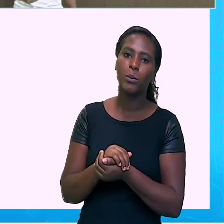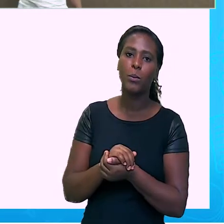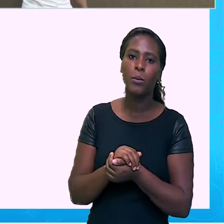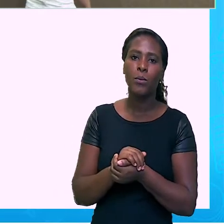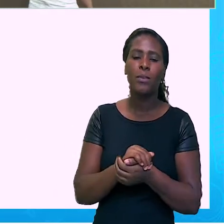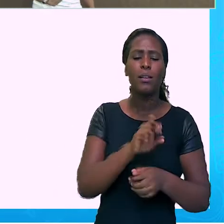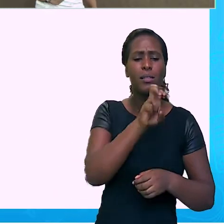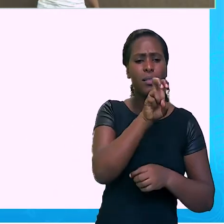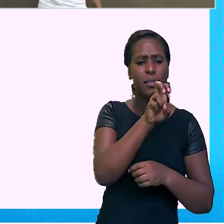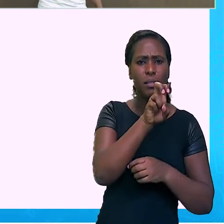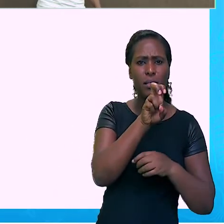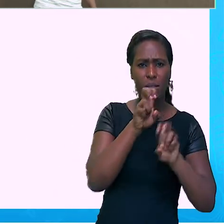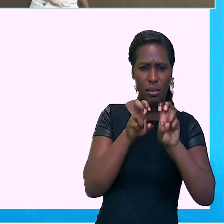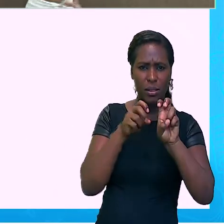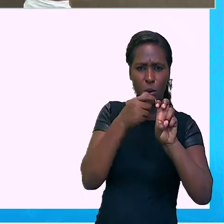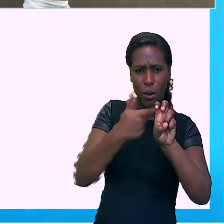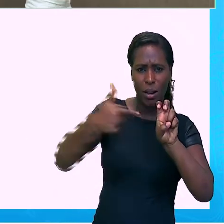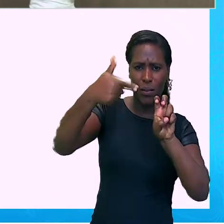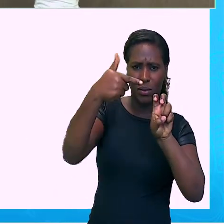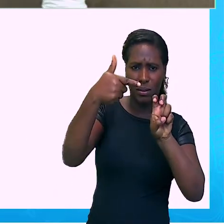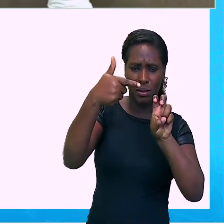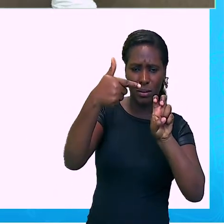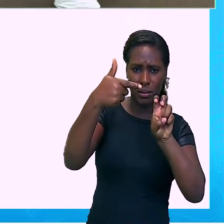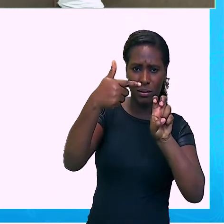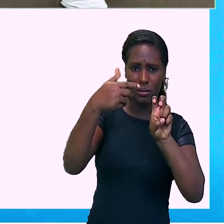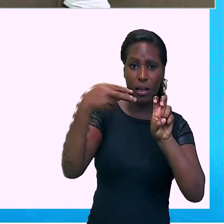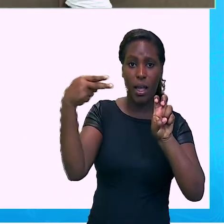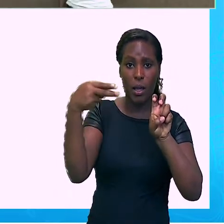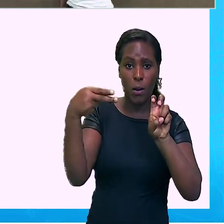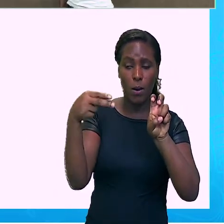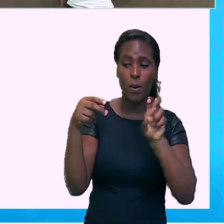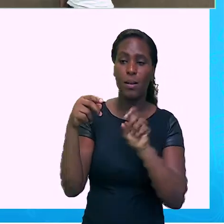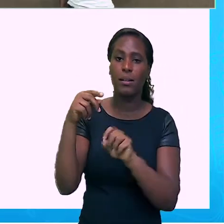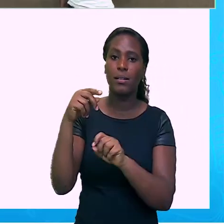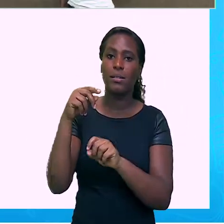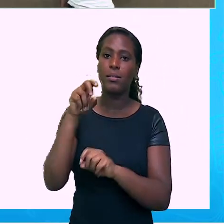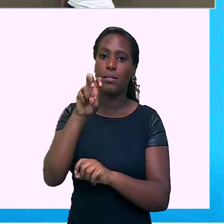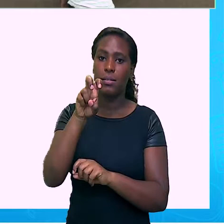quadrado. 5 vezes 5, que eu tenho 25.